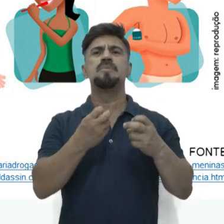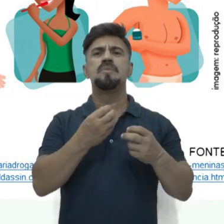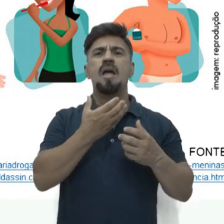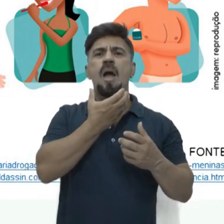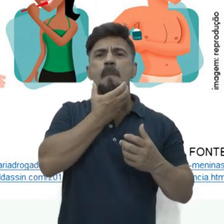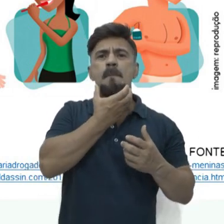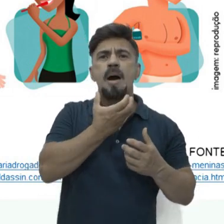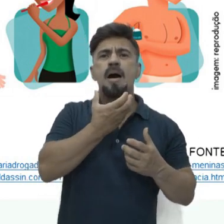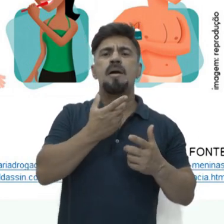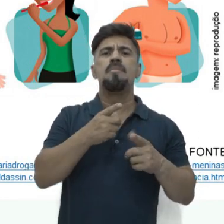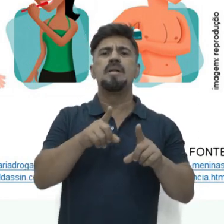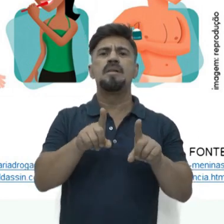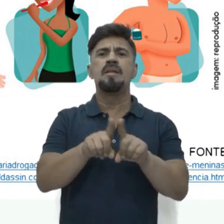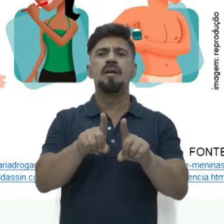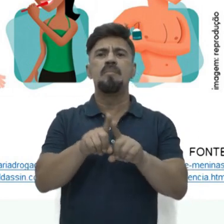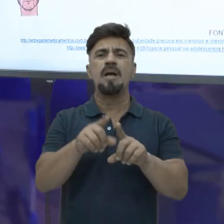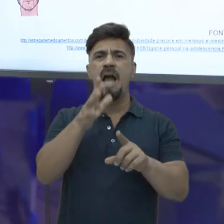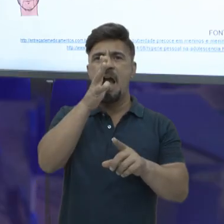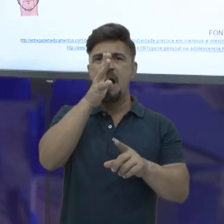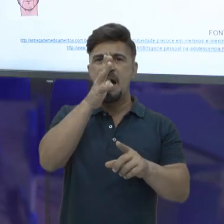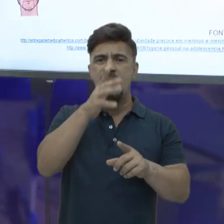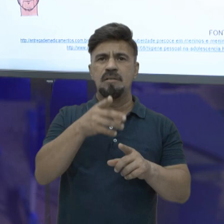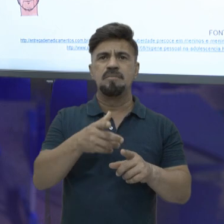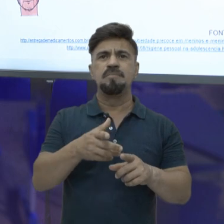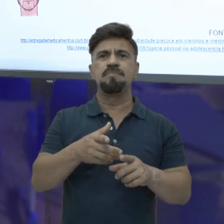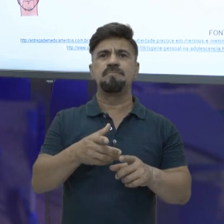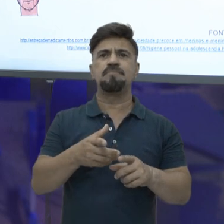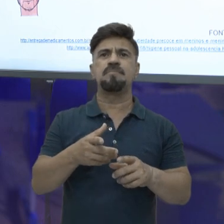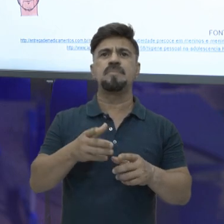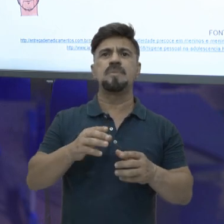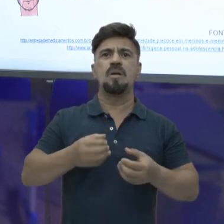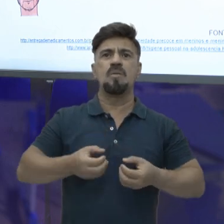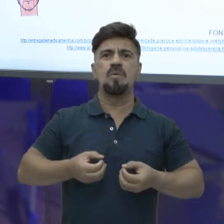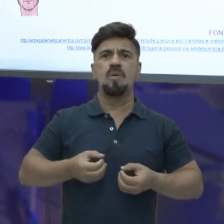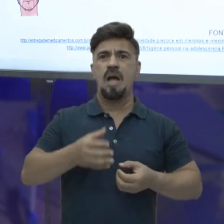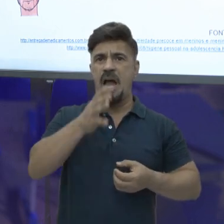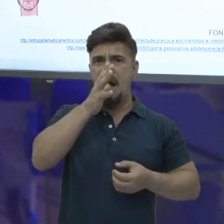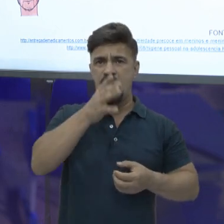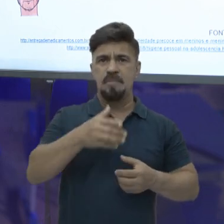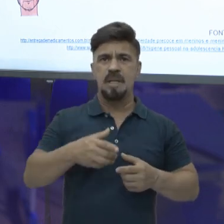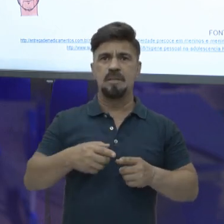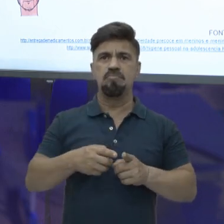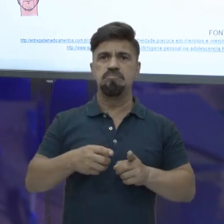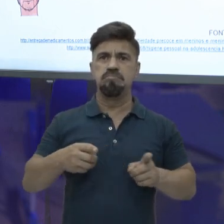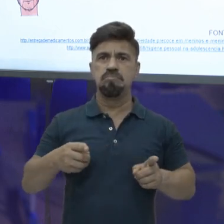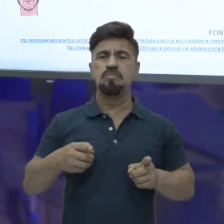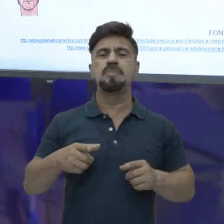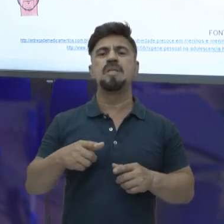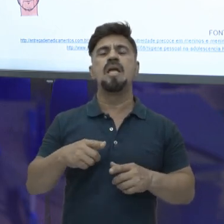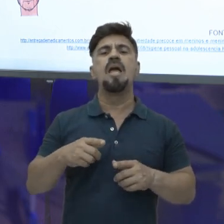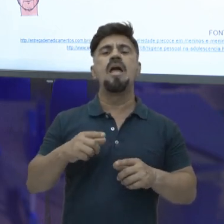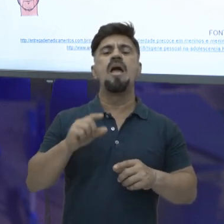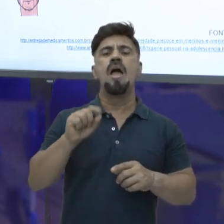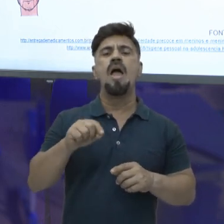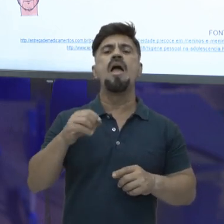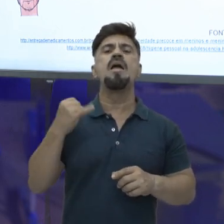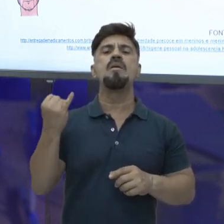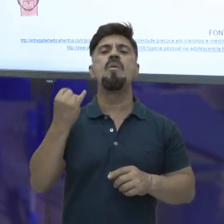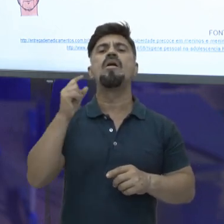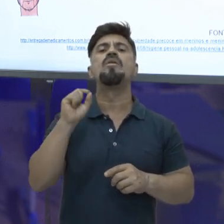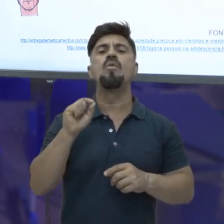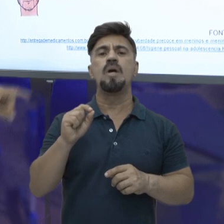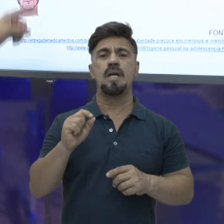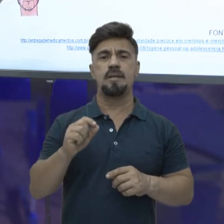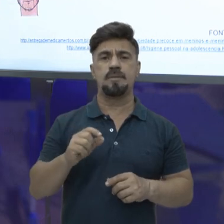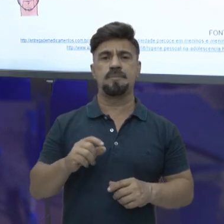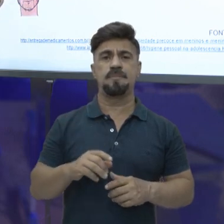barba e o crescimento do órgão genital externo, no caso, o pênis. Certo? O que é que é importante a gente falar também na